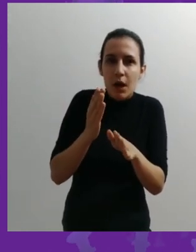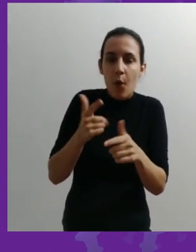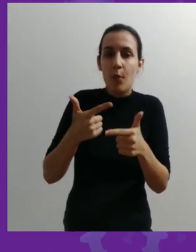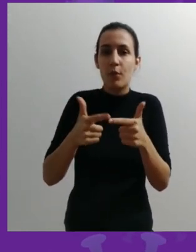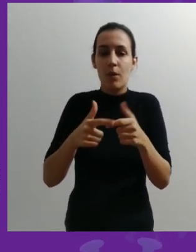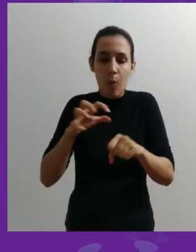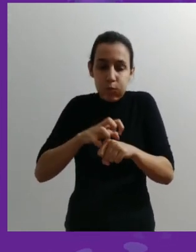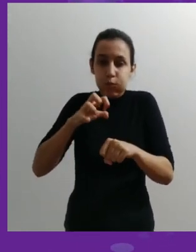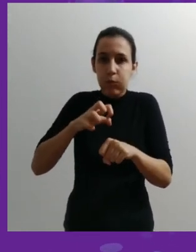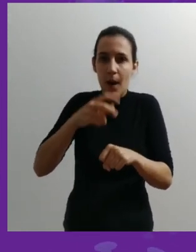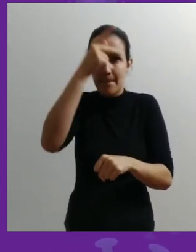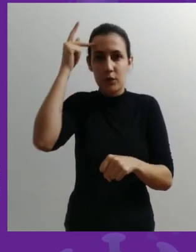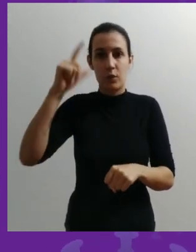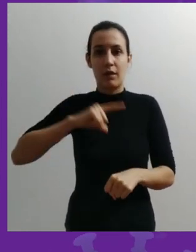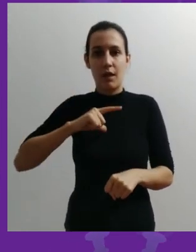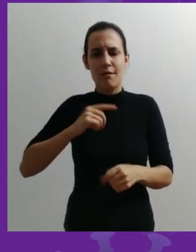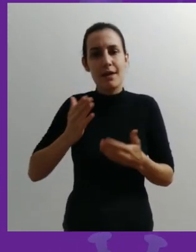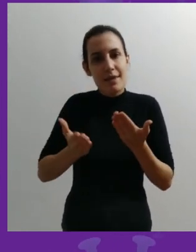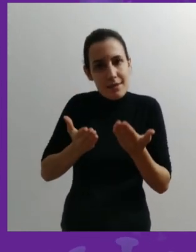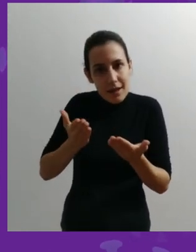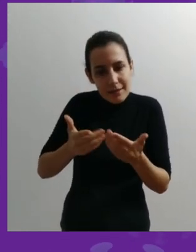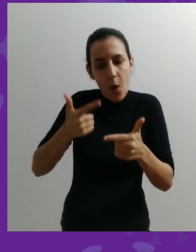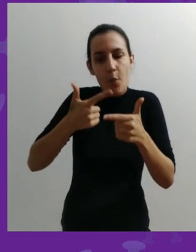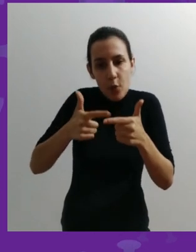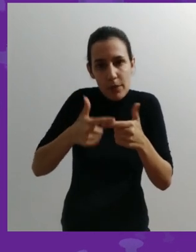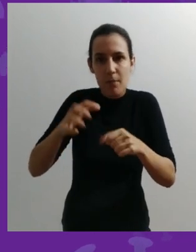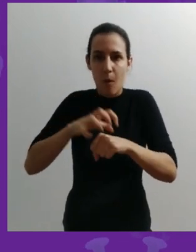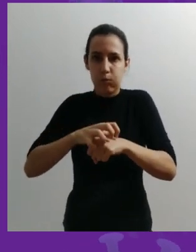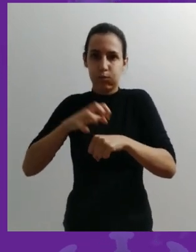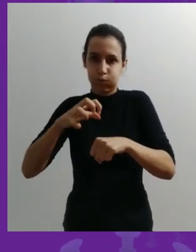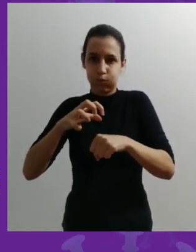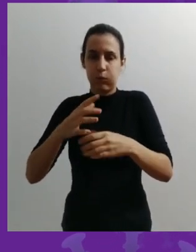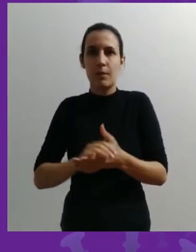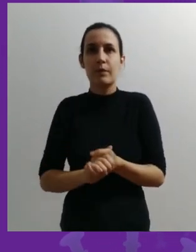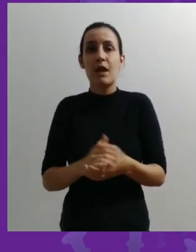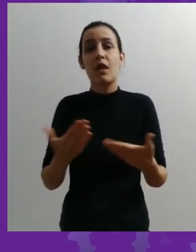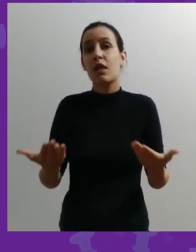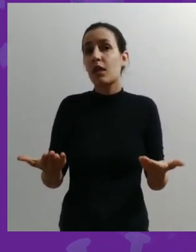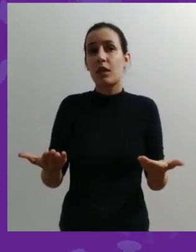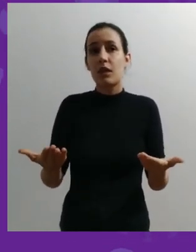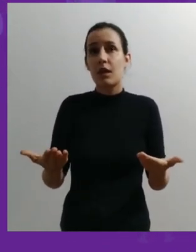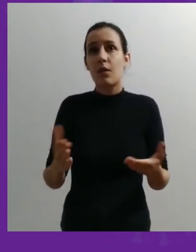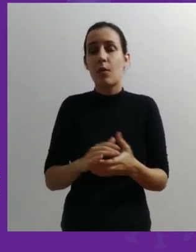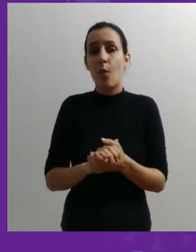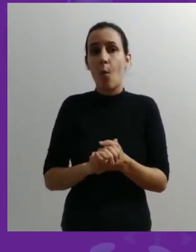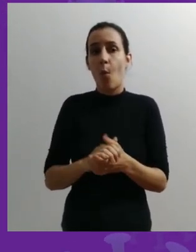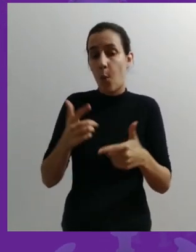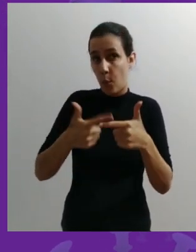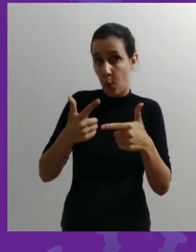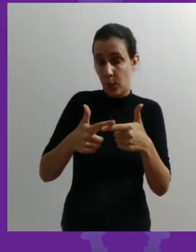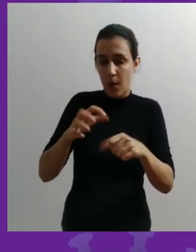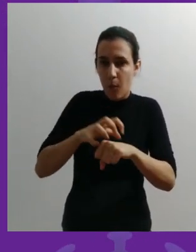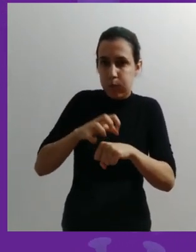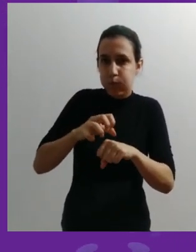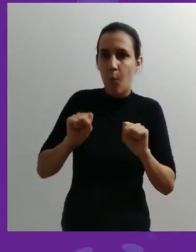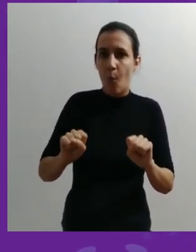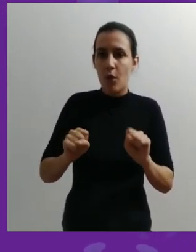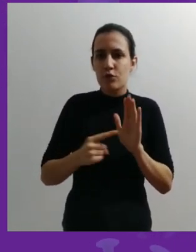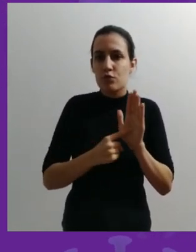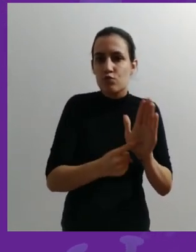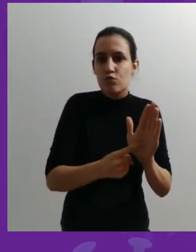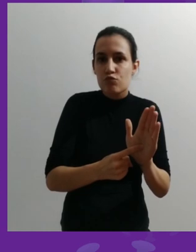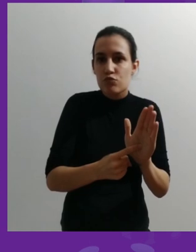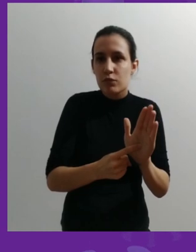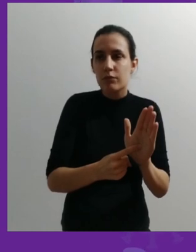está tendo e tratar esses problemas inflamatórios. Então esses problemas inflamatórios podem se